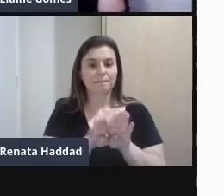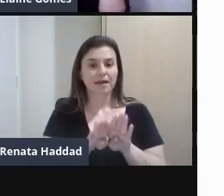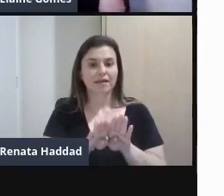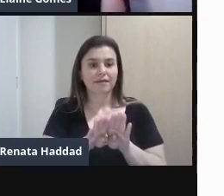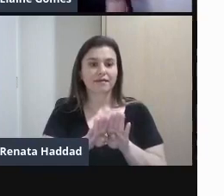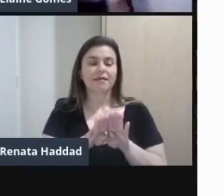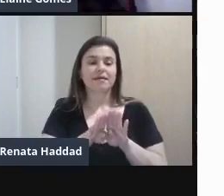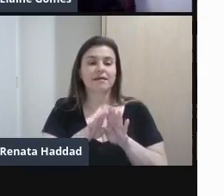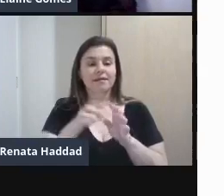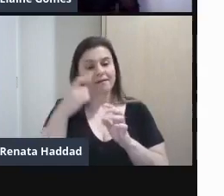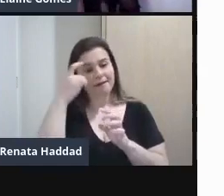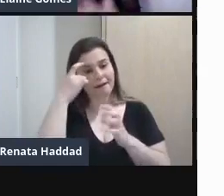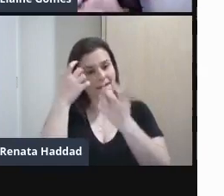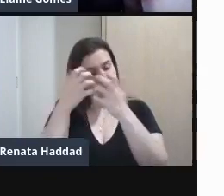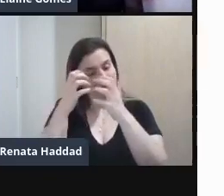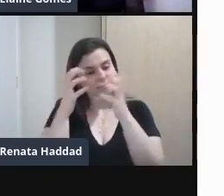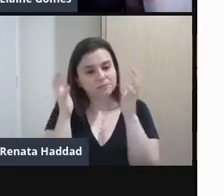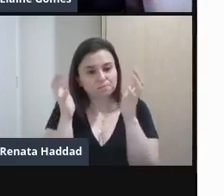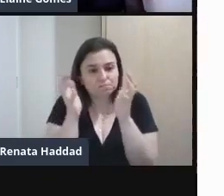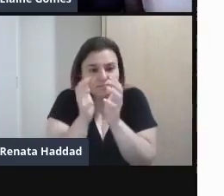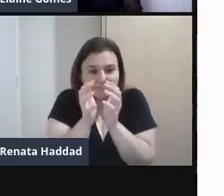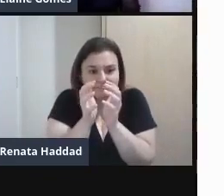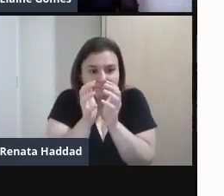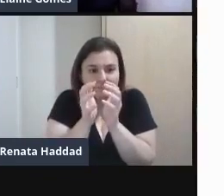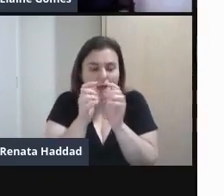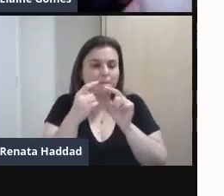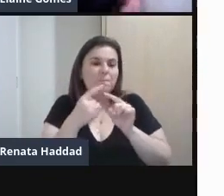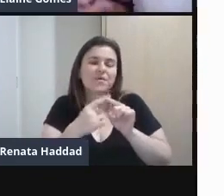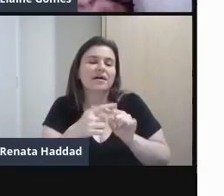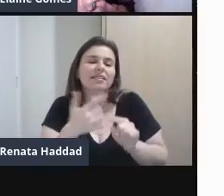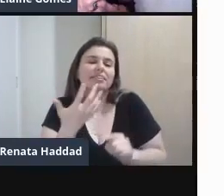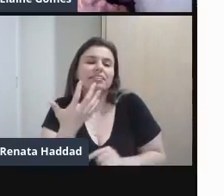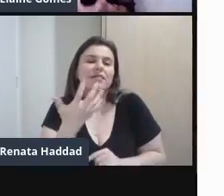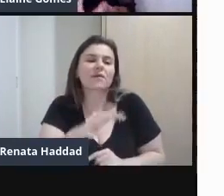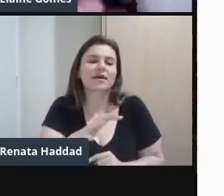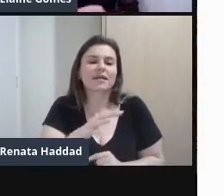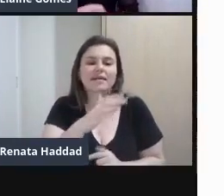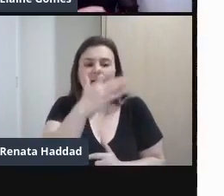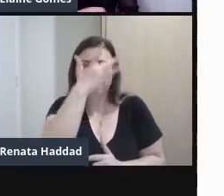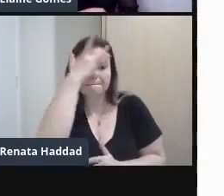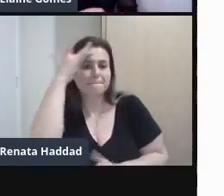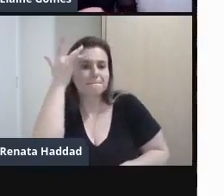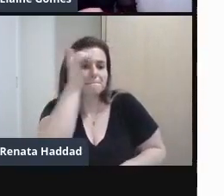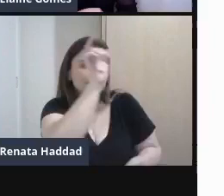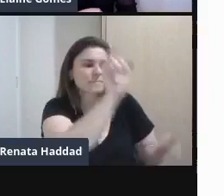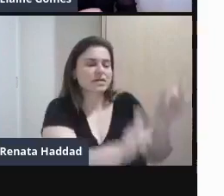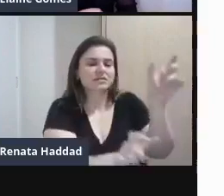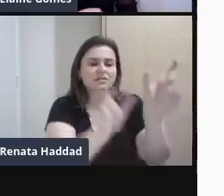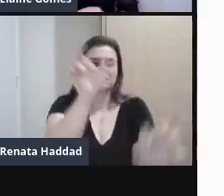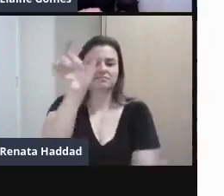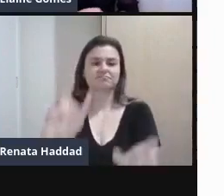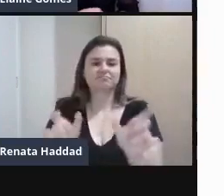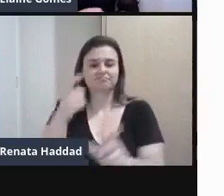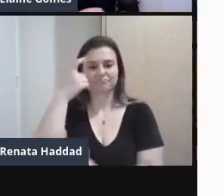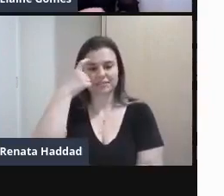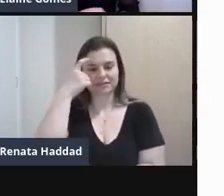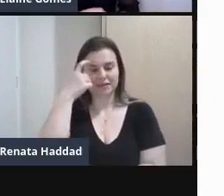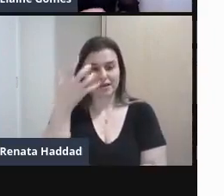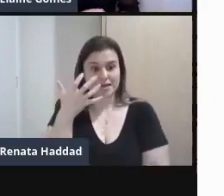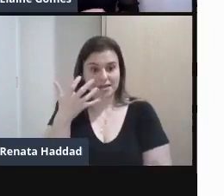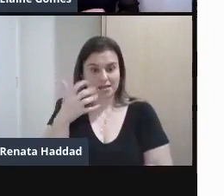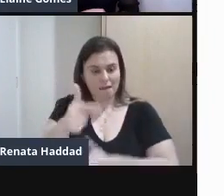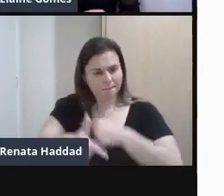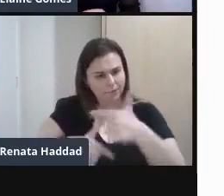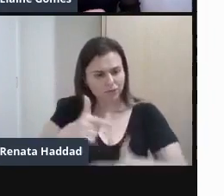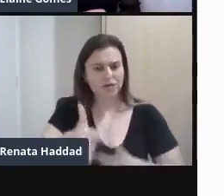pequena Porque não queriam Seres pensantes Queriam seres Para a força Para o trabalho Então percebam